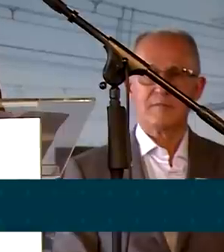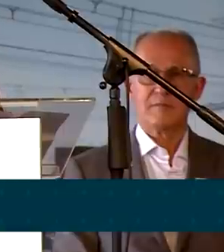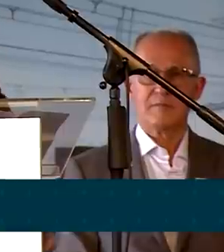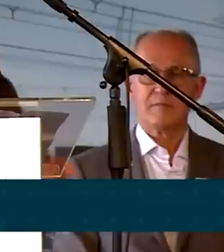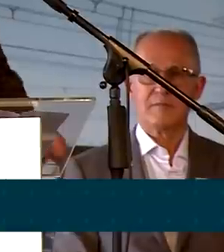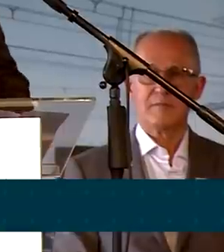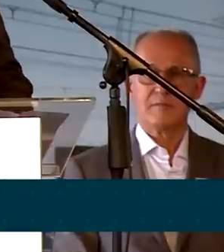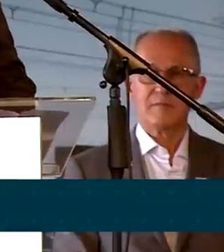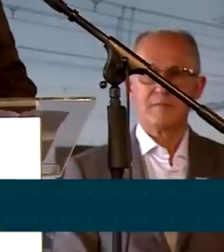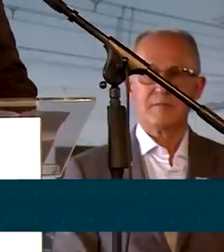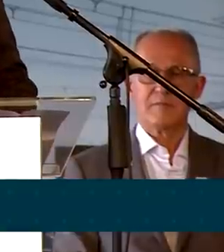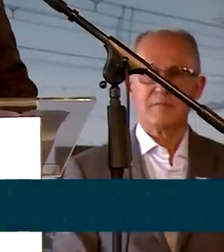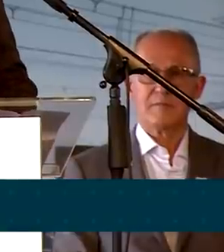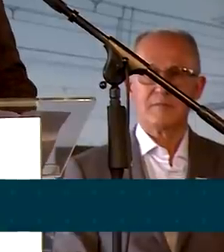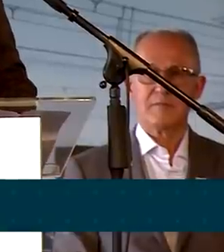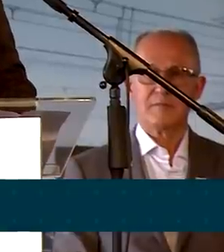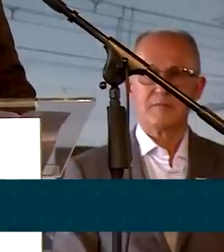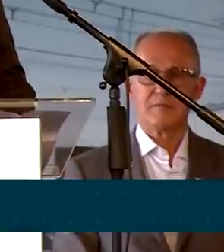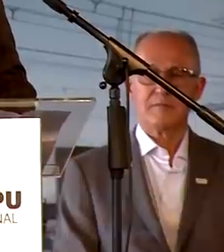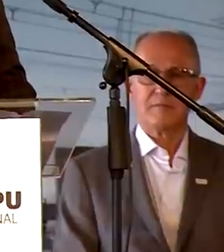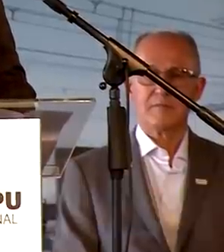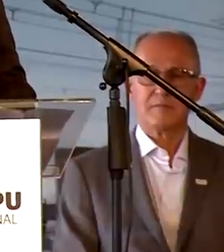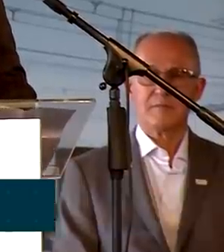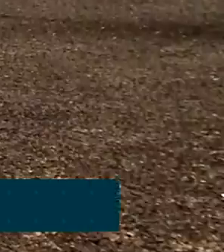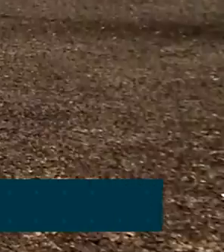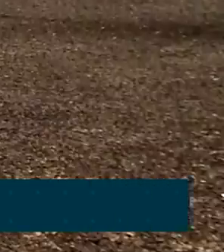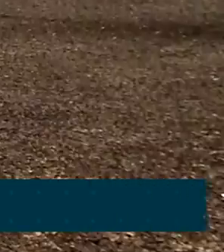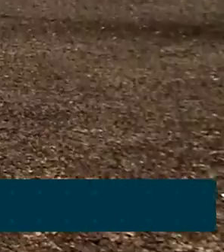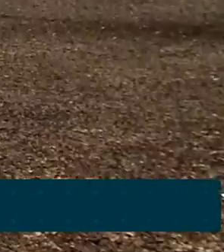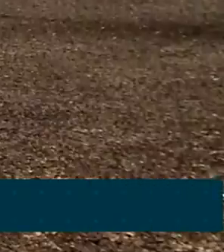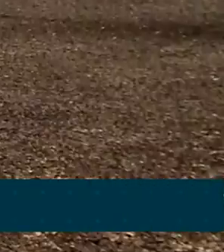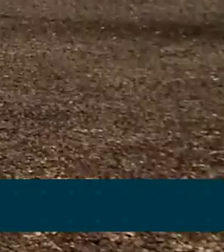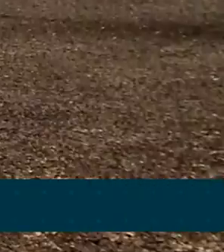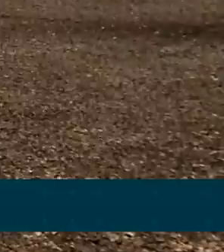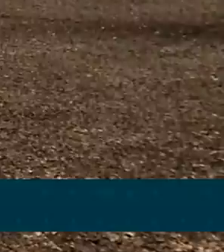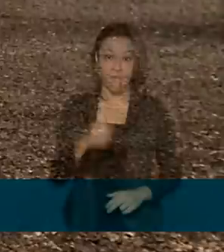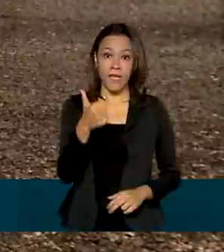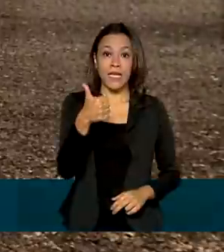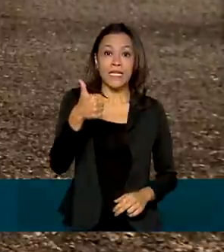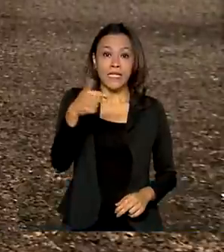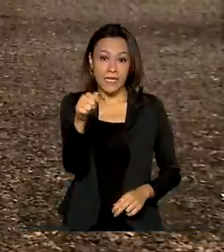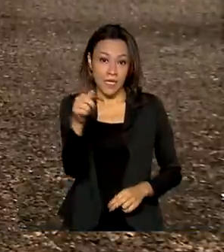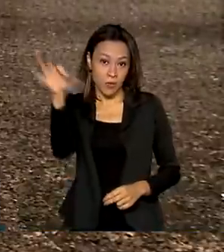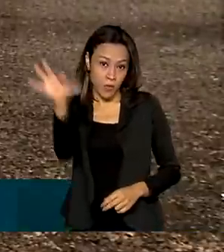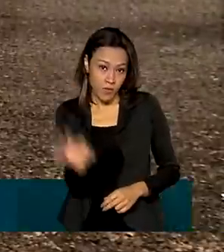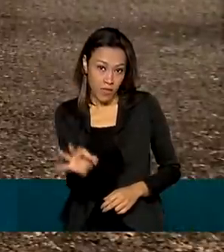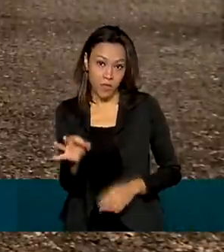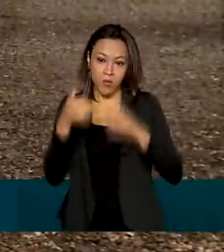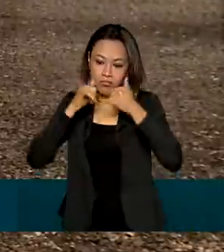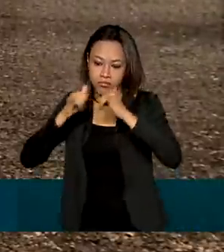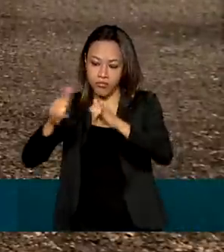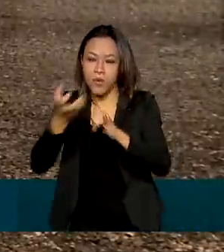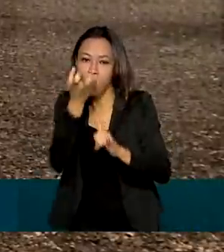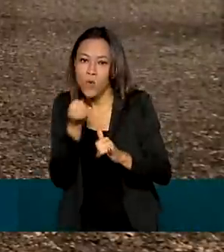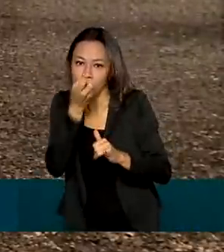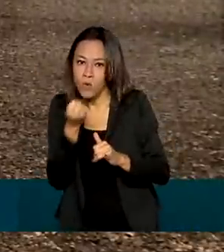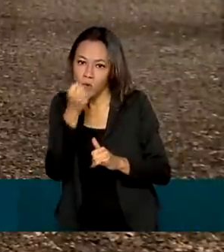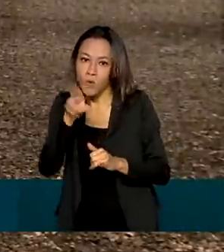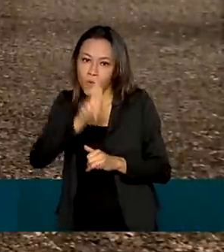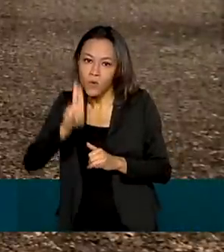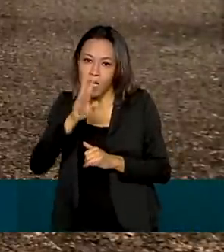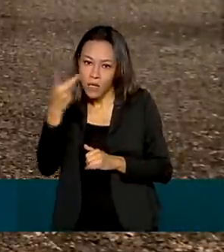é uma honra para Furnas e algo que está integrado à sua missão. Cerca de 17% da energia consumida no Brasil